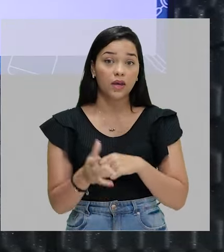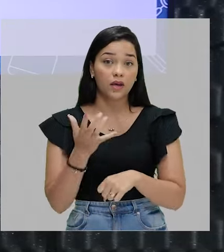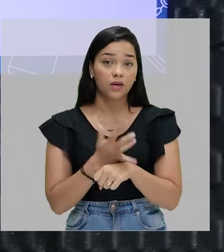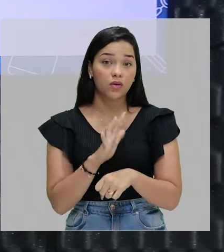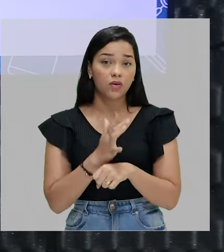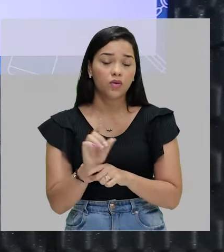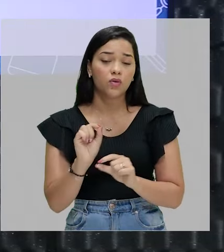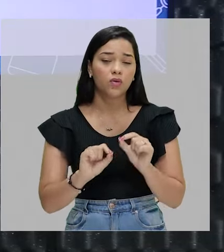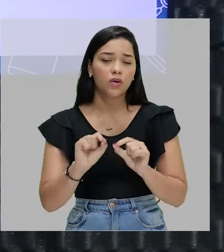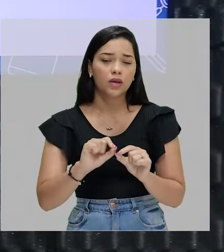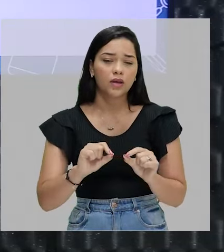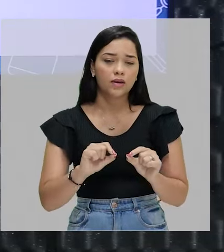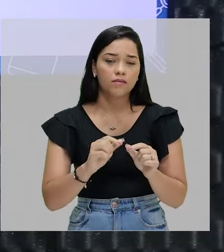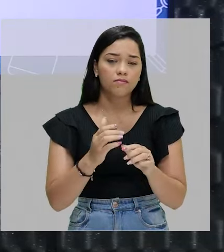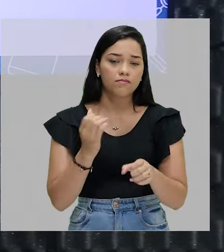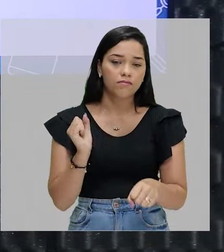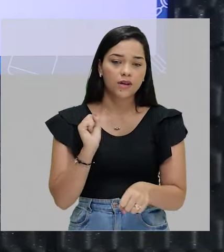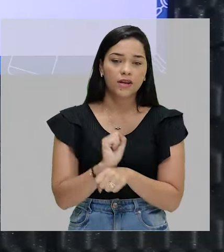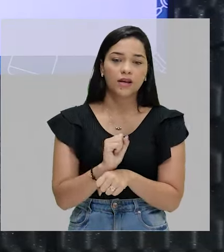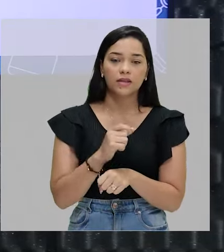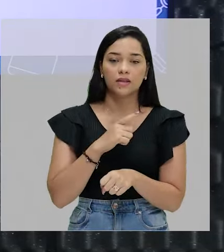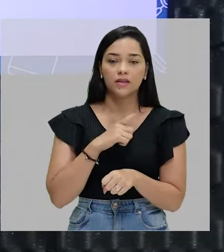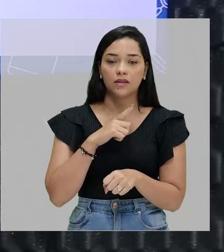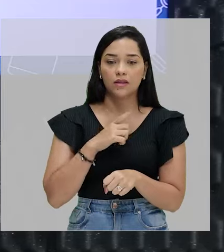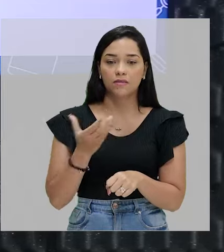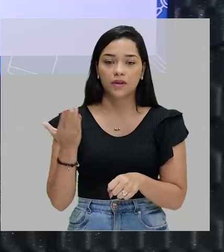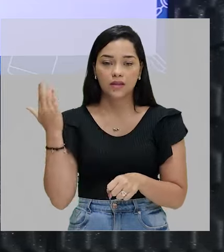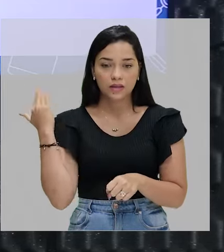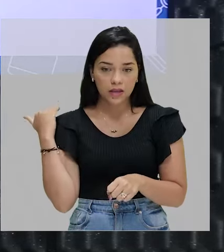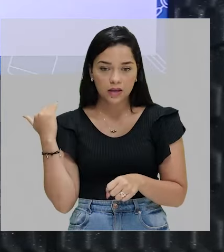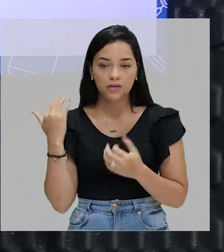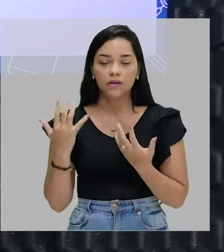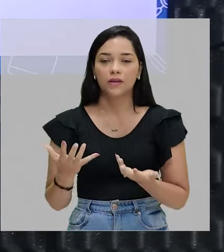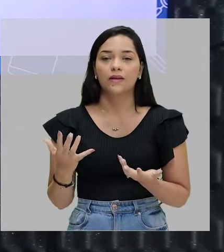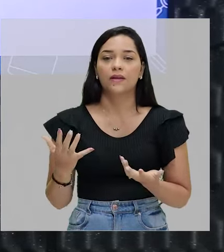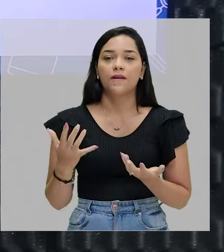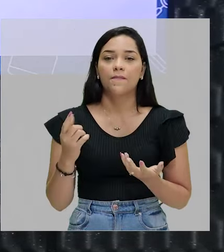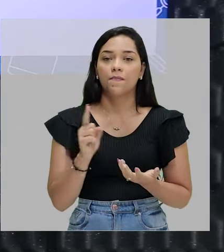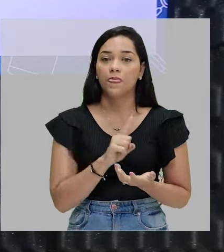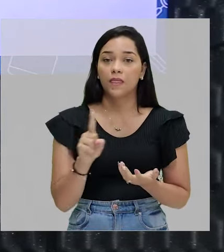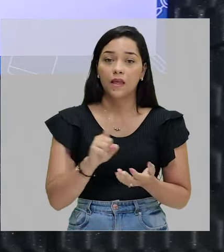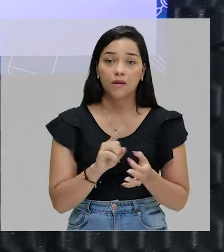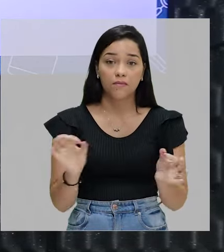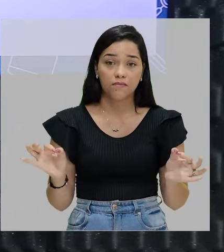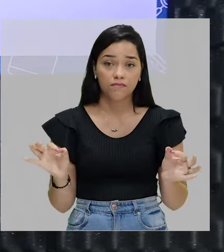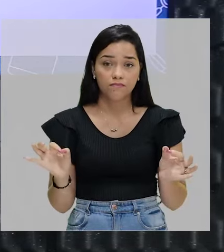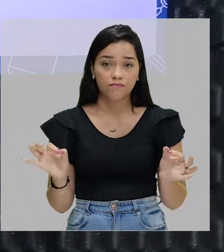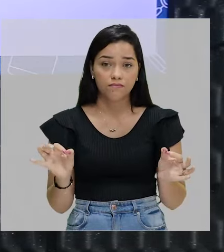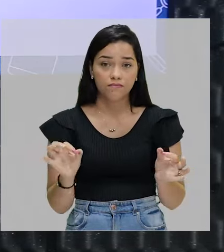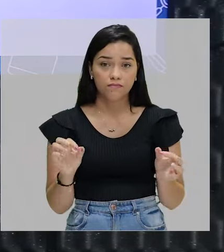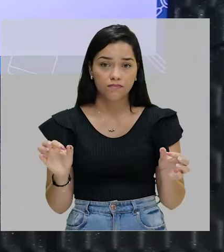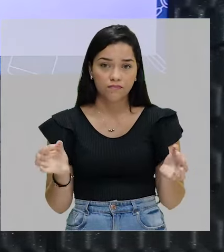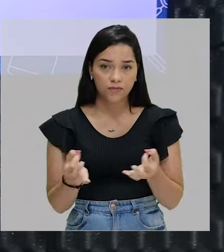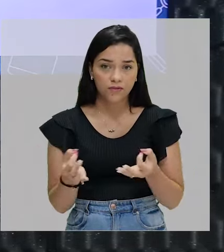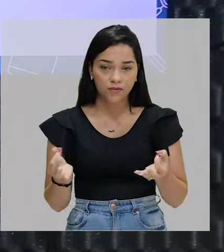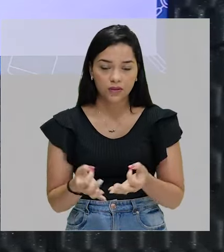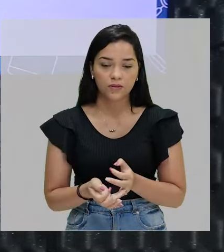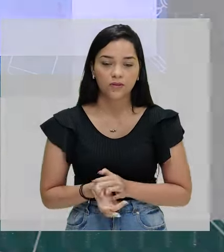interrompidas. E aí eu tenho um pretérito que não é perfeito. E a gente fala disso já já, tá bom?